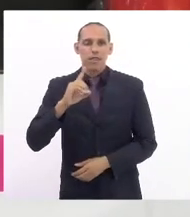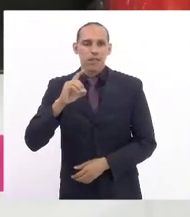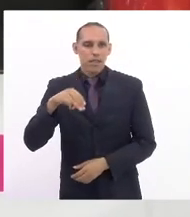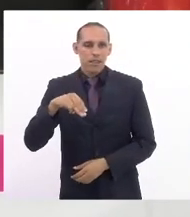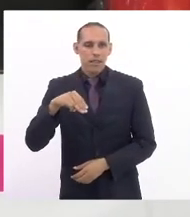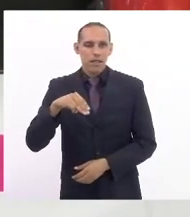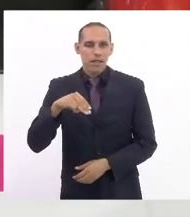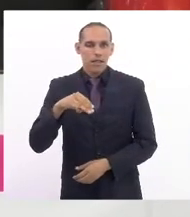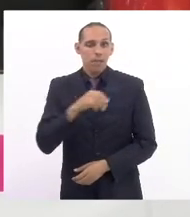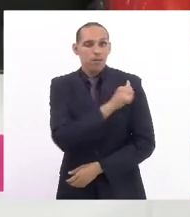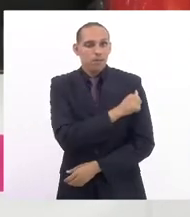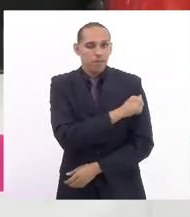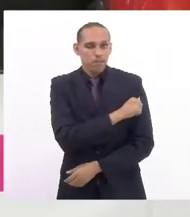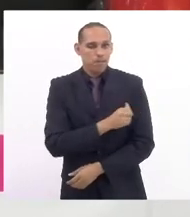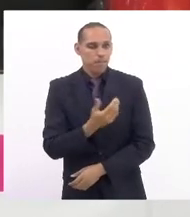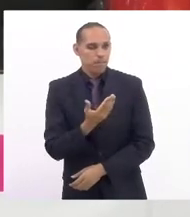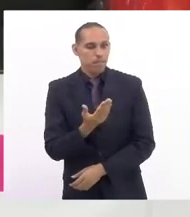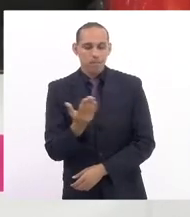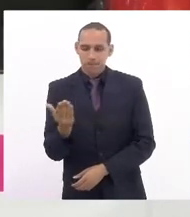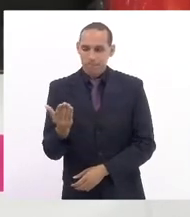deputada enfermeira Rejane.